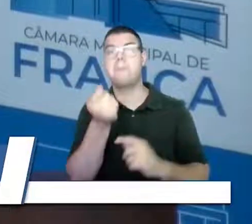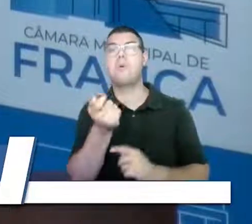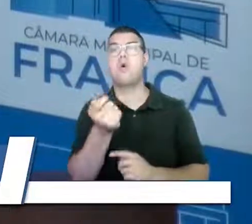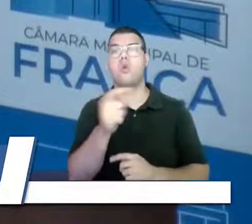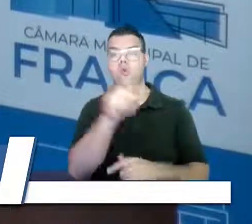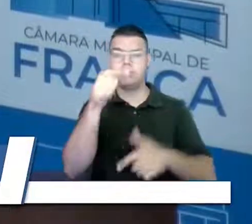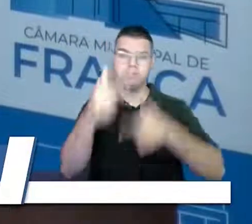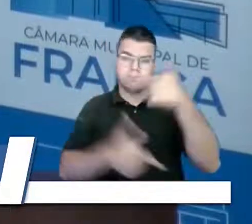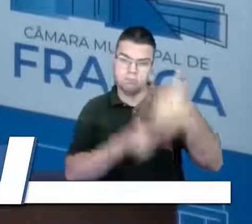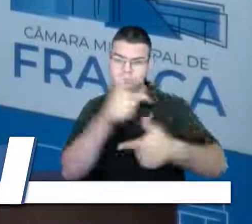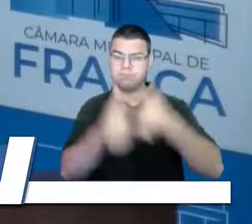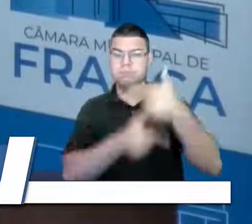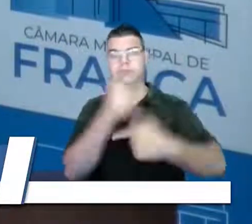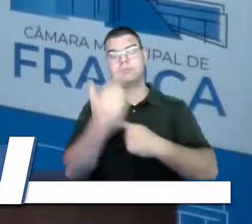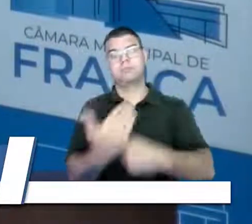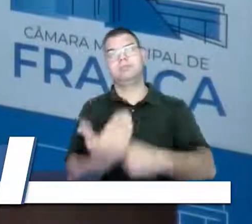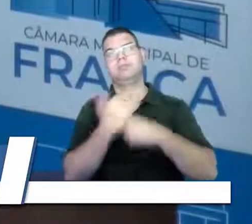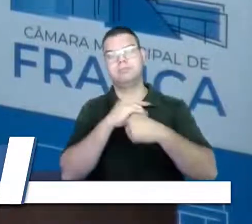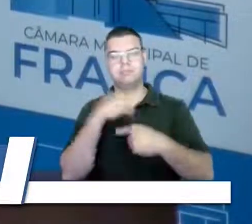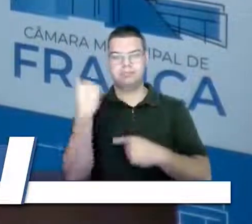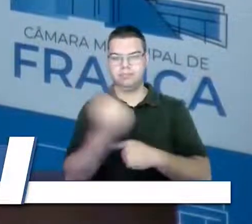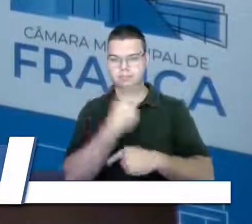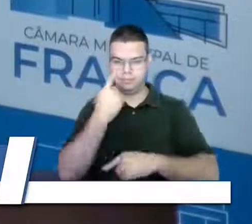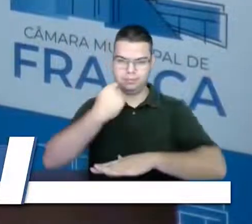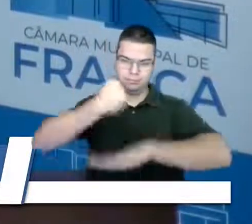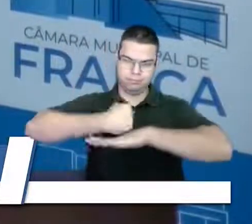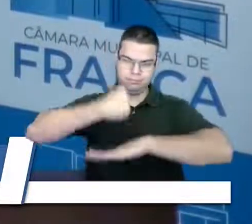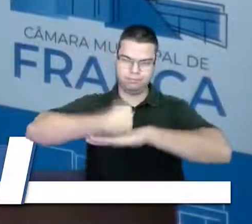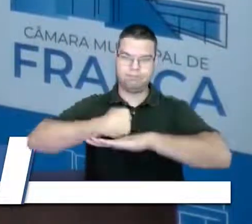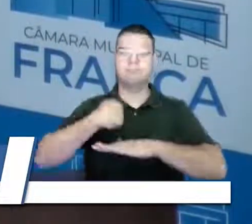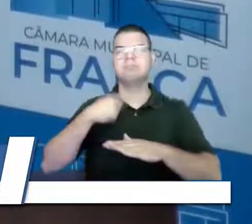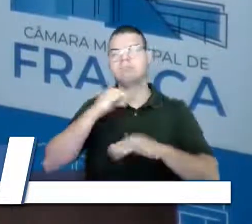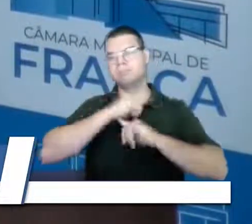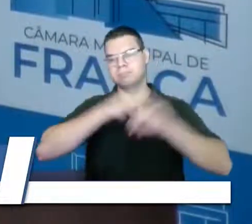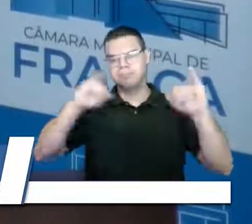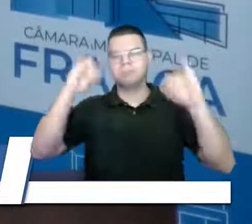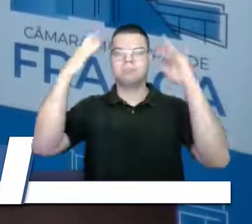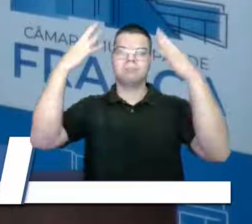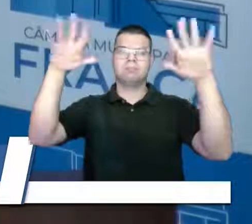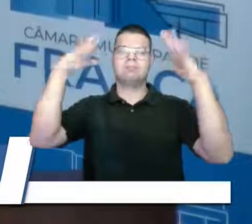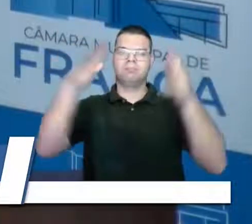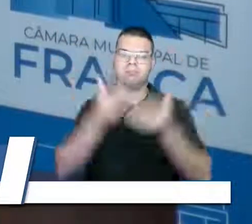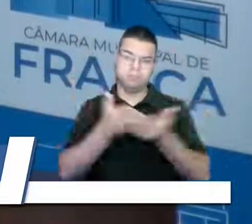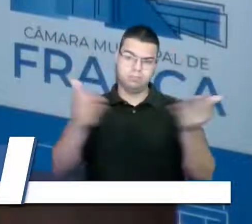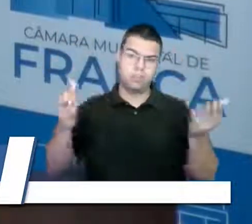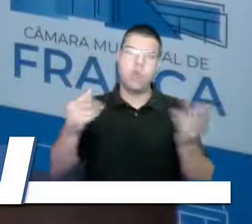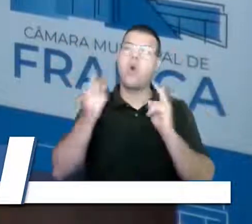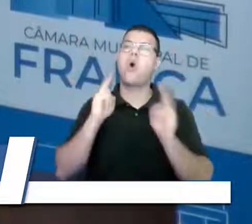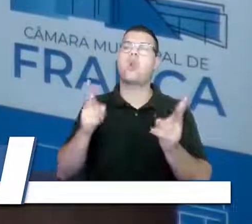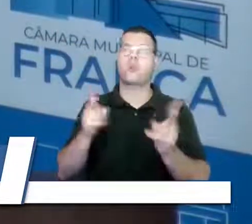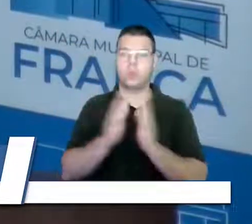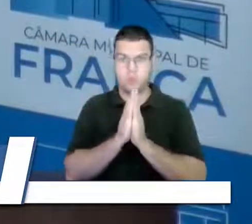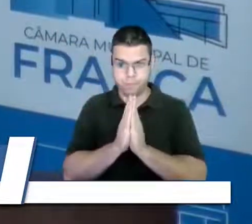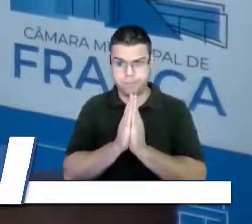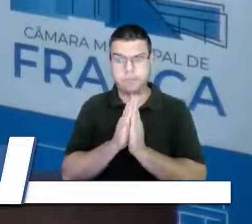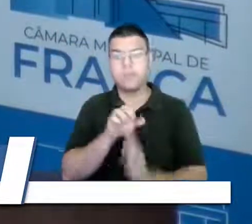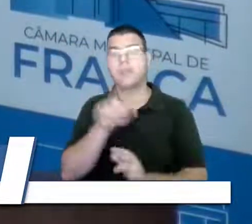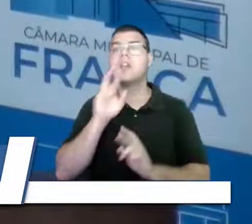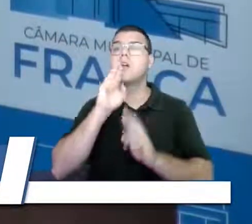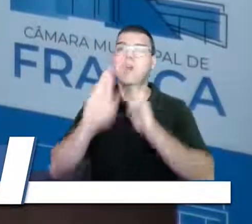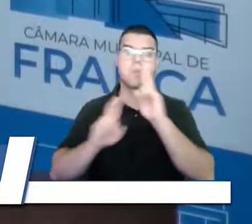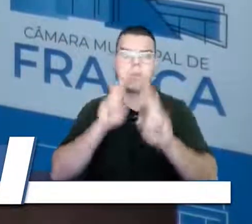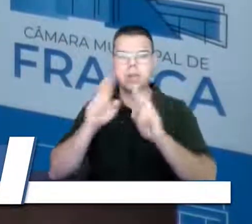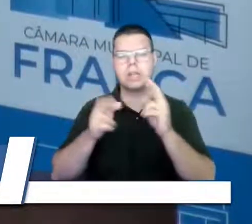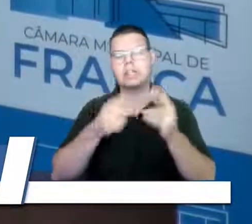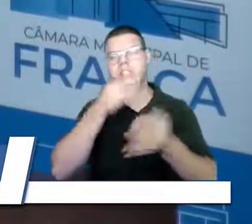pela nossa cidade, pela cidade de Franca. Fica aqui os meus parabéns a vocês. E continuem assim, respondendo às críticas com o